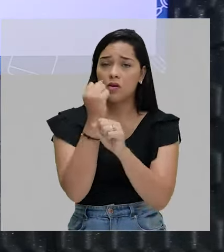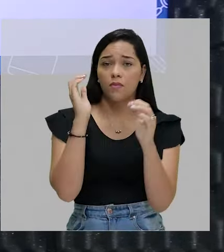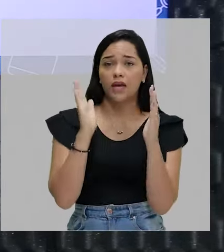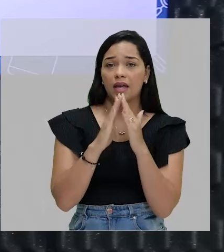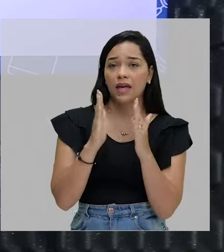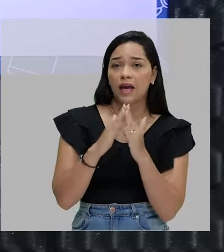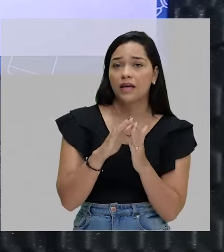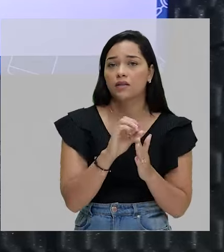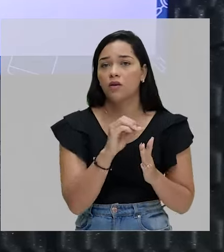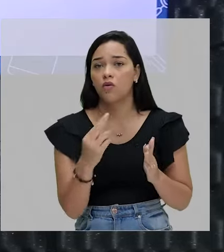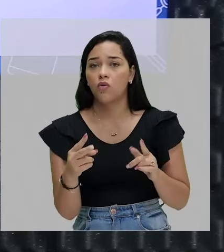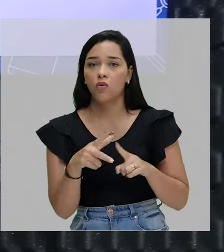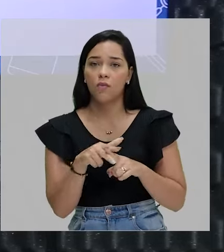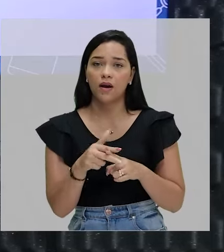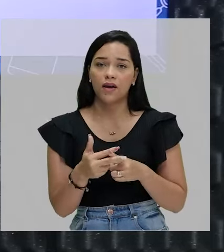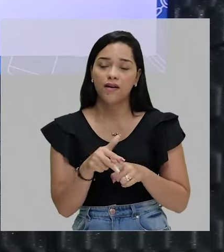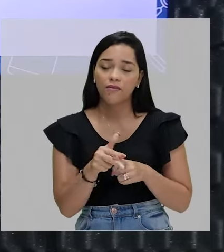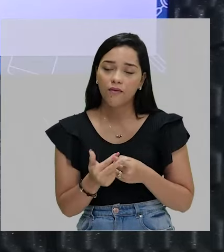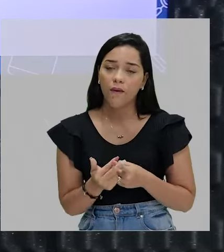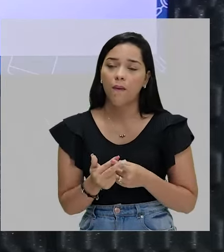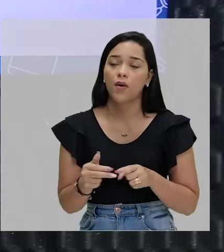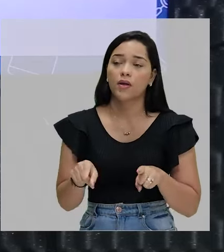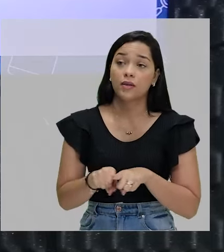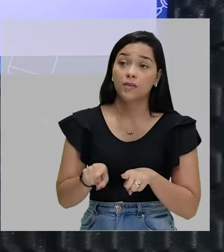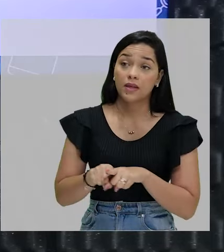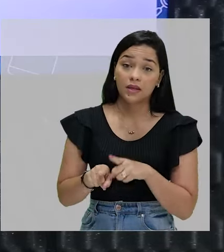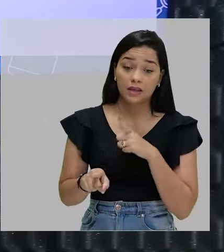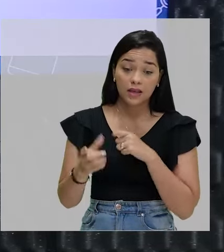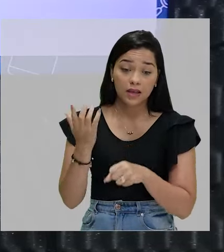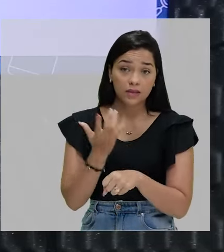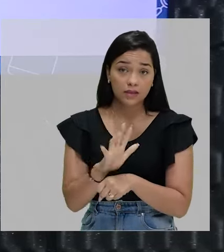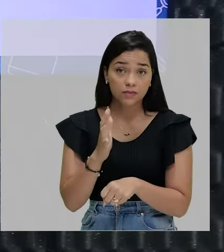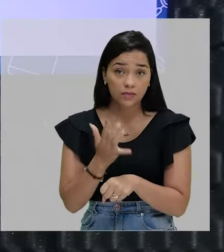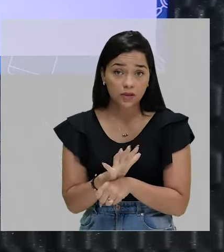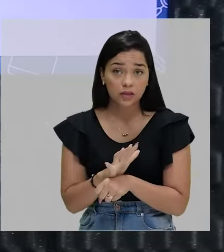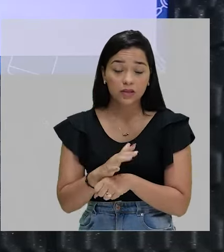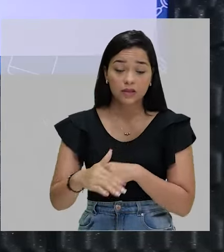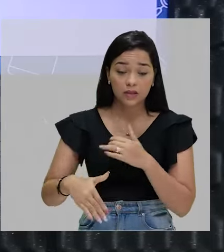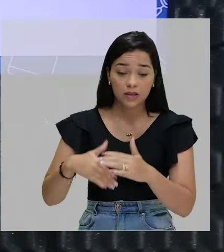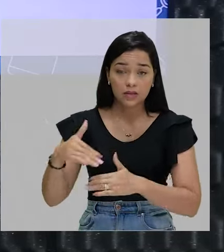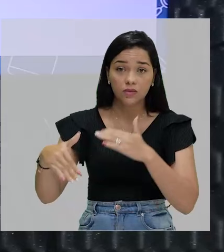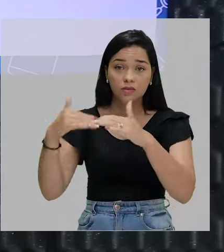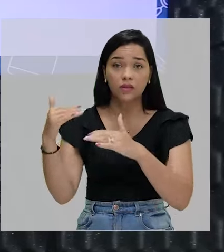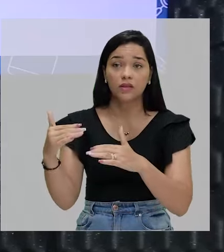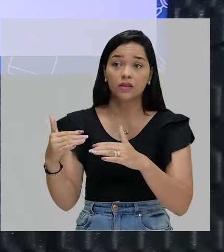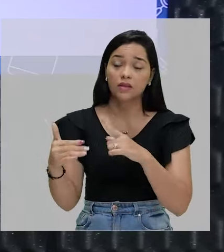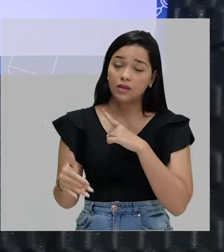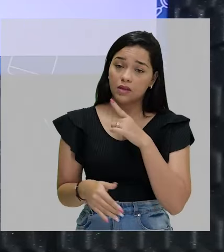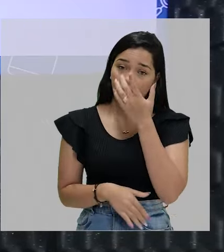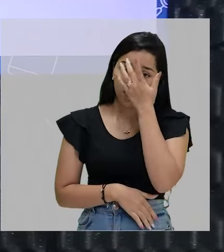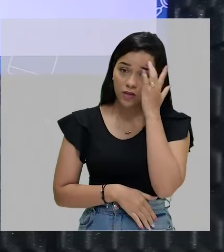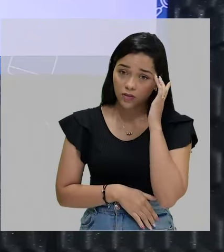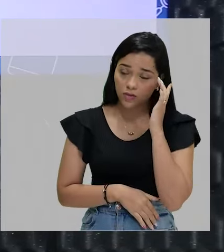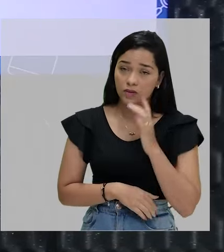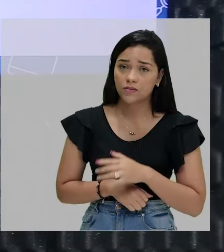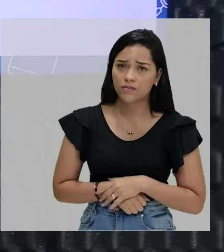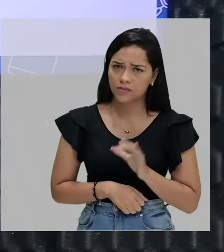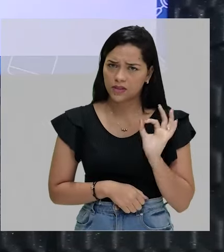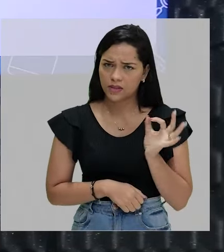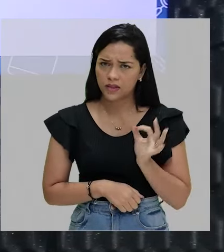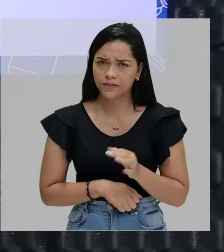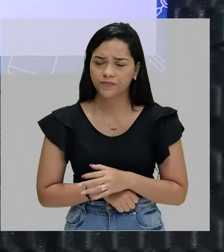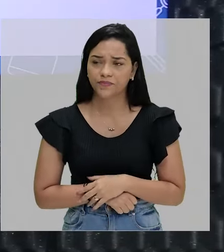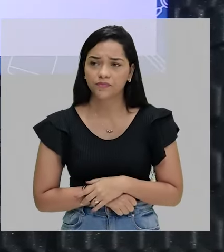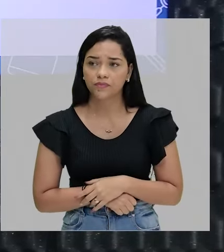ou uma reforma. Ou seja, ações desenvolvidas por pessoas. Certo?